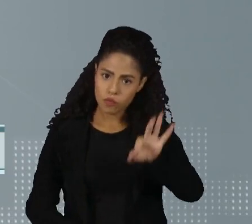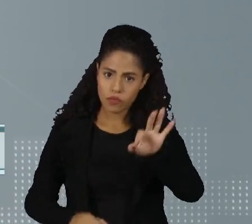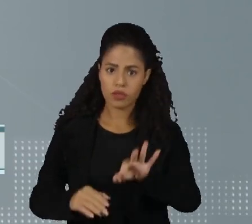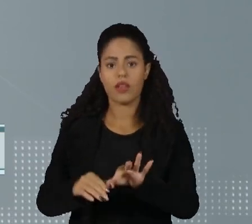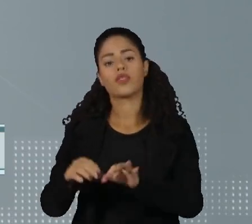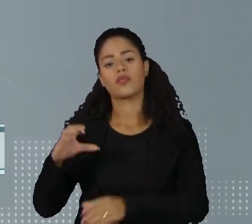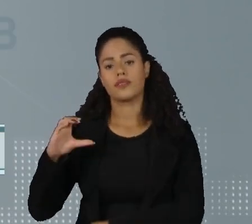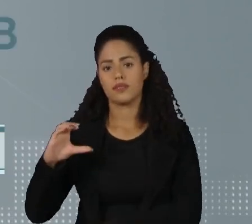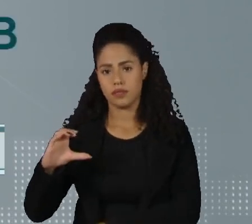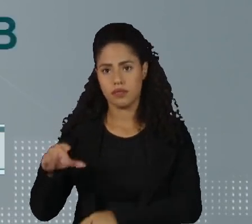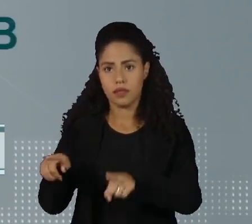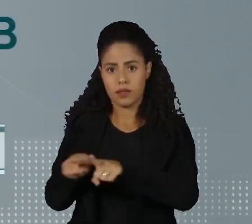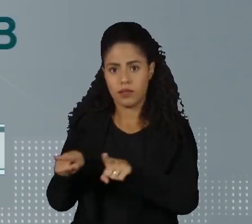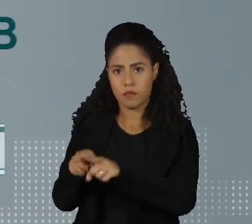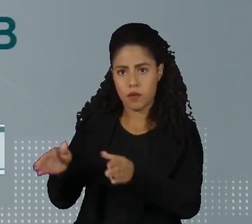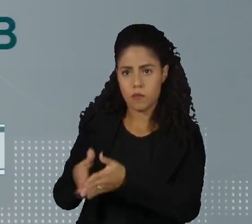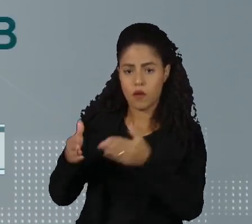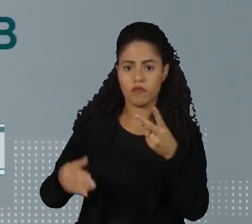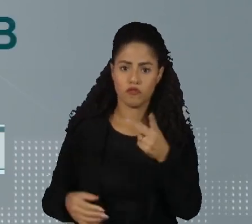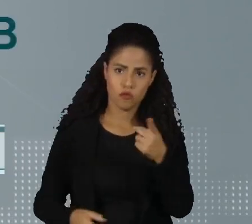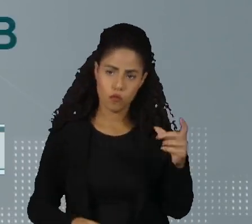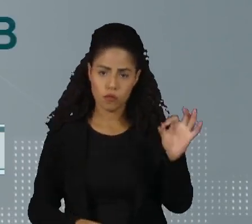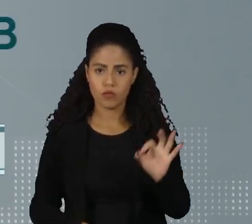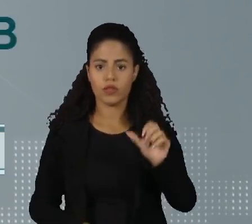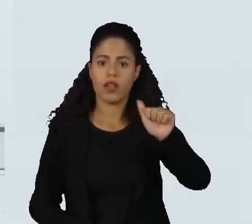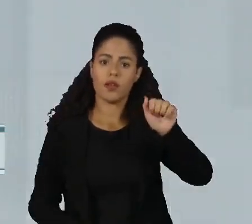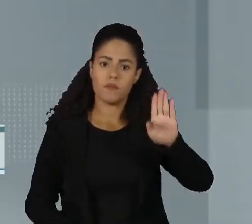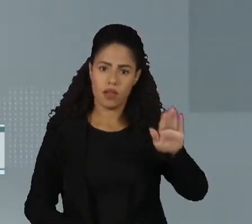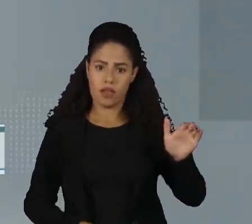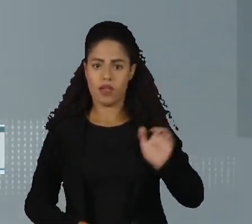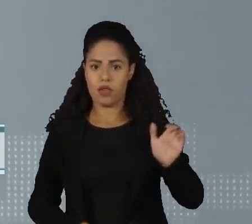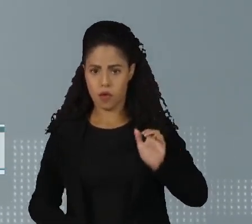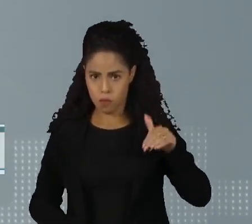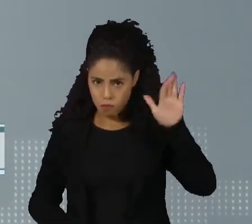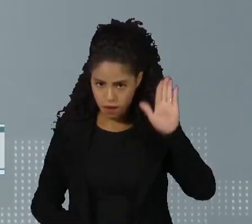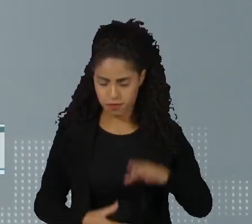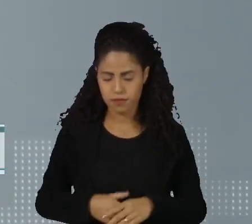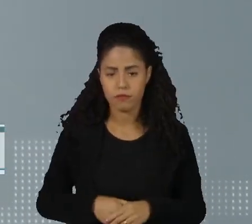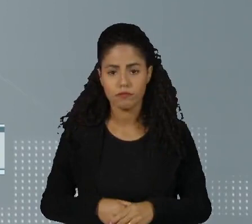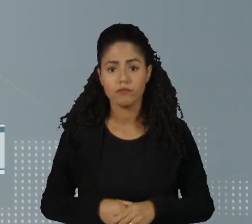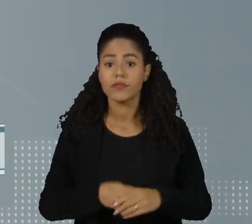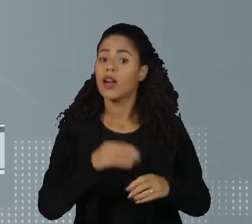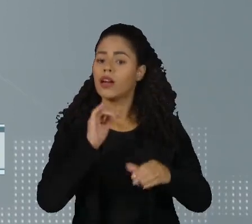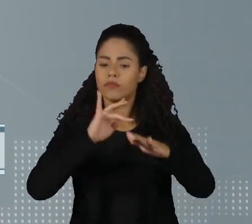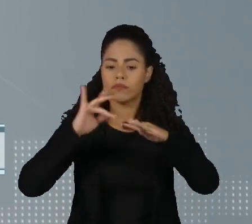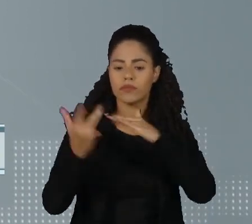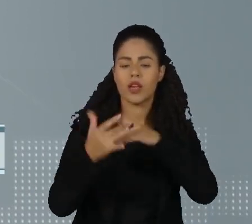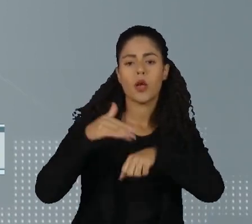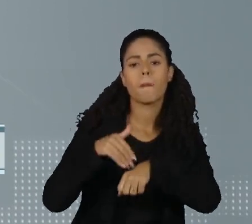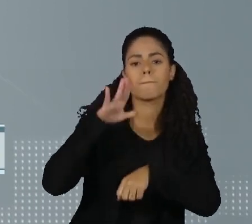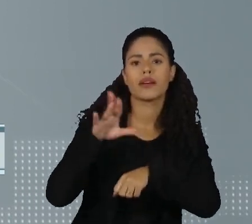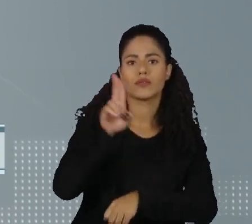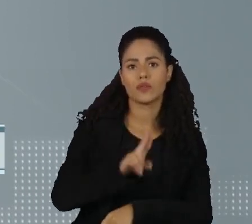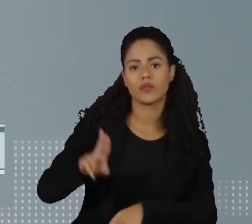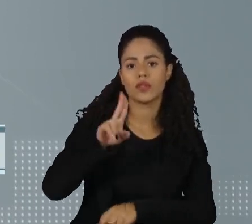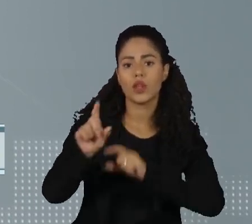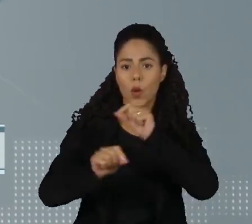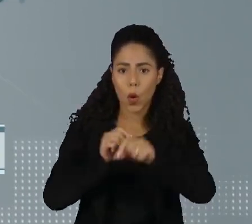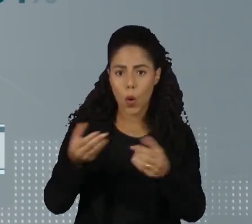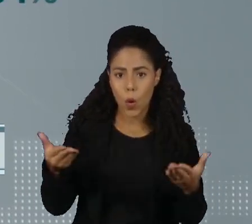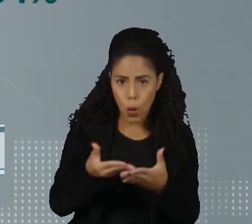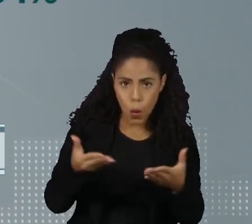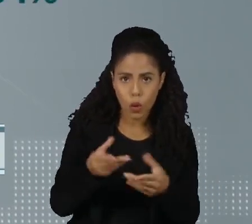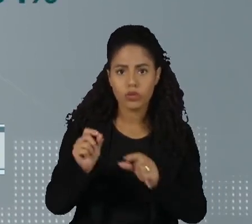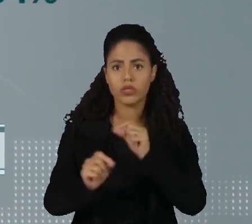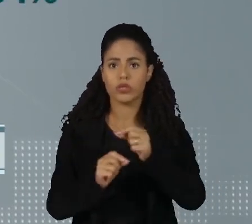as classes C e de 21% para as classes A e B. As redes sociais mais usadas por crianças e jovens de 9 a